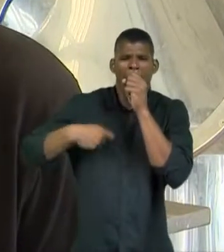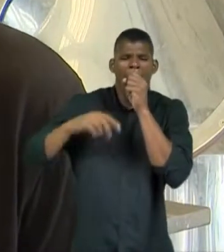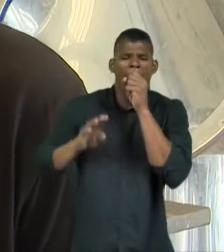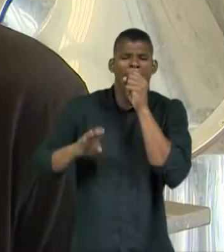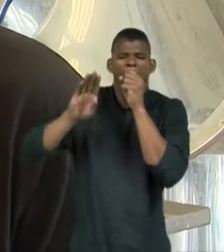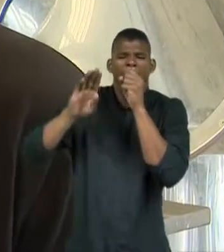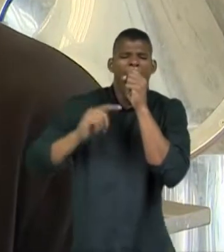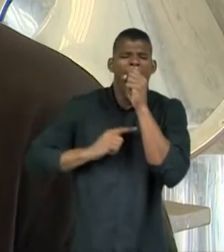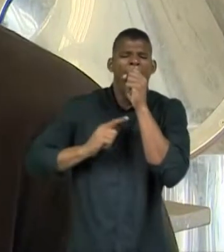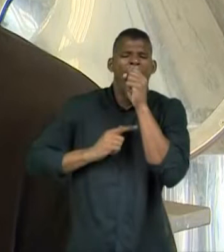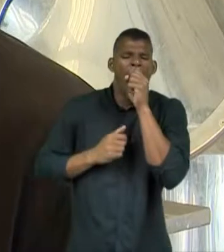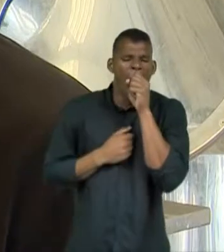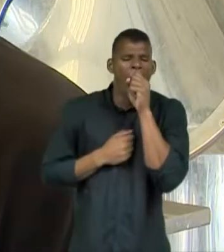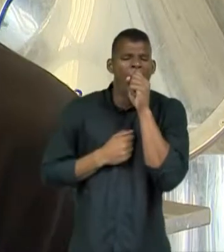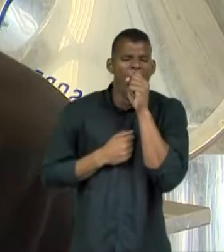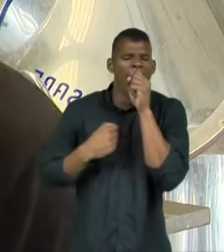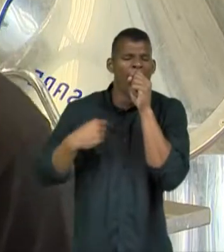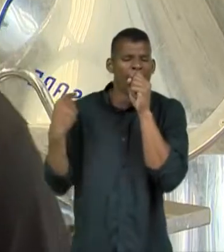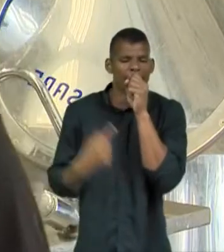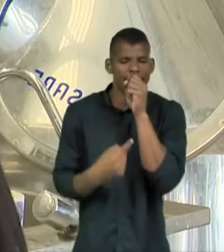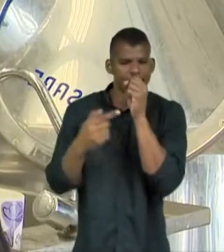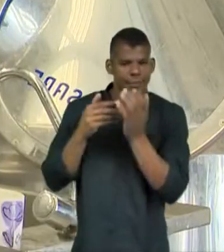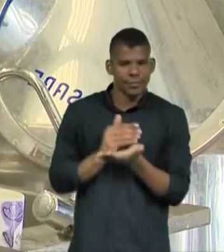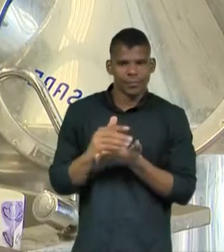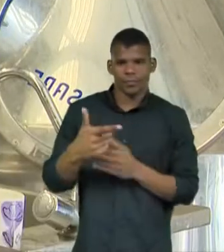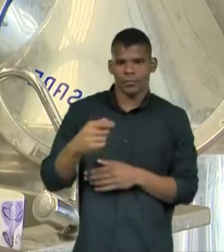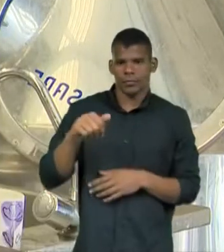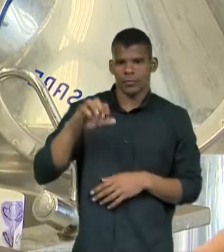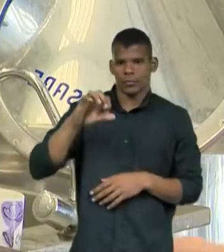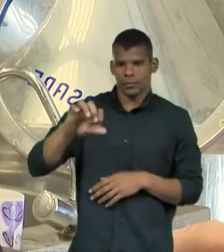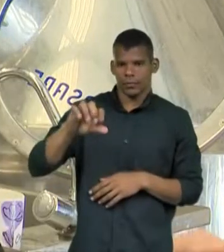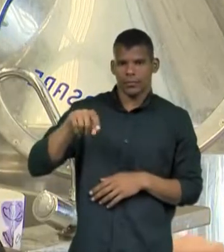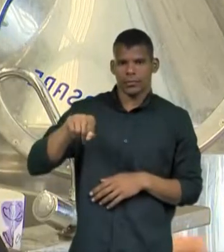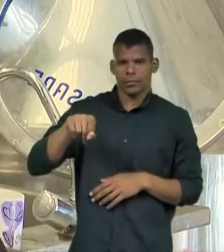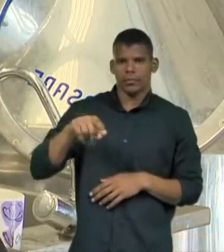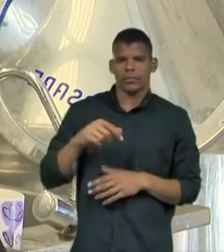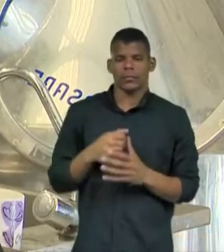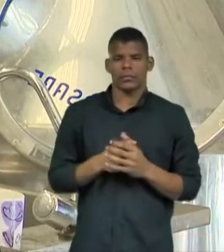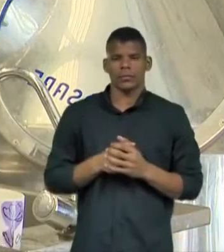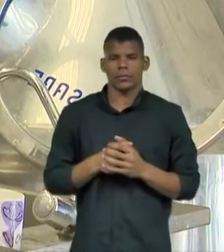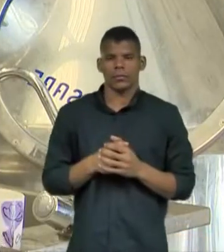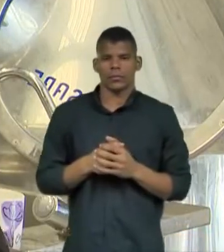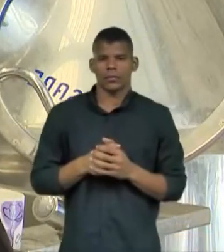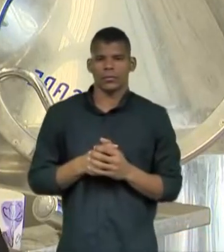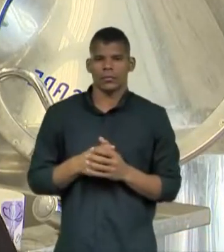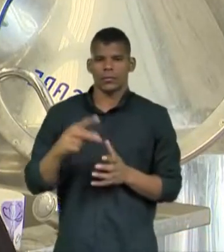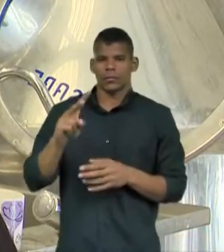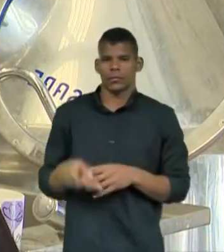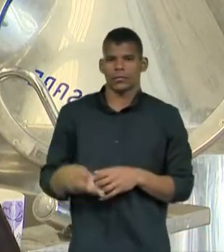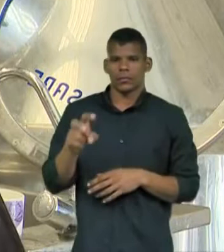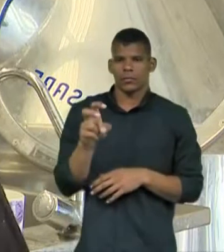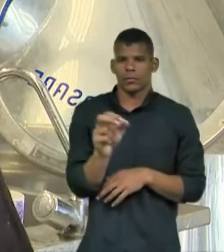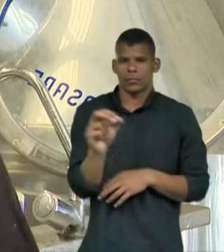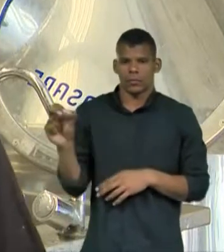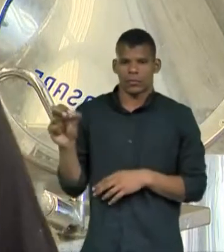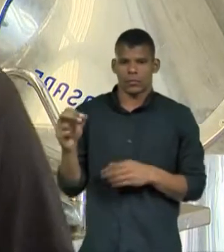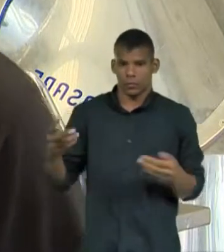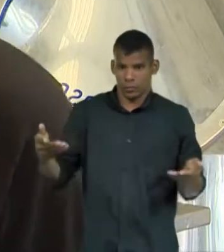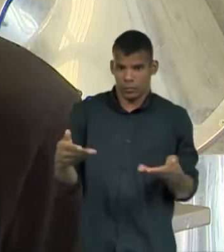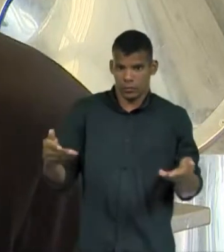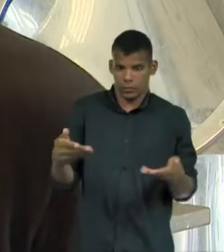A gente começou em 2019 com a adega de 2.500 e agora